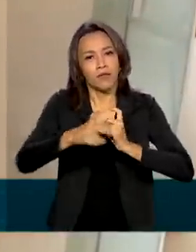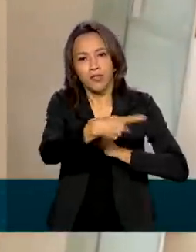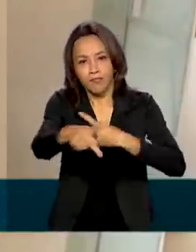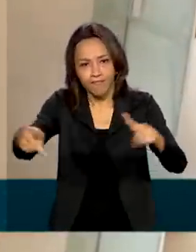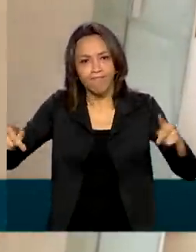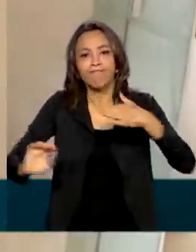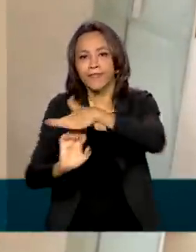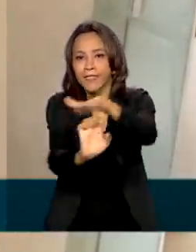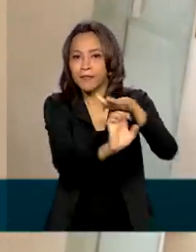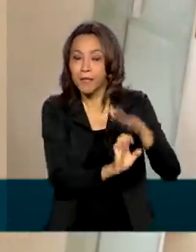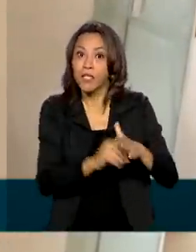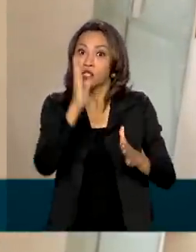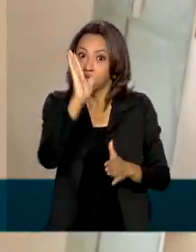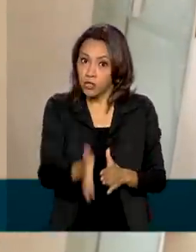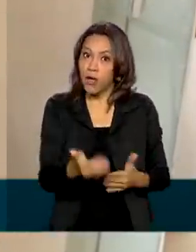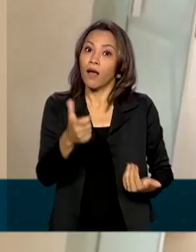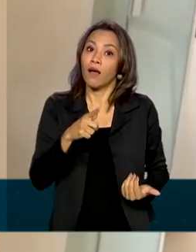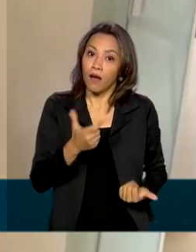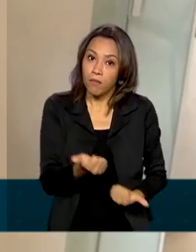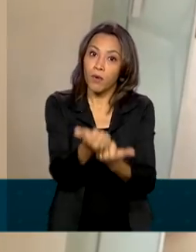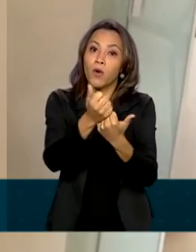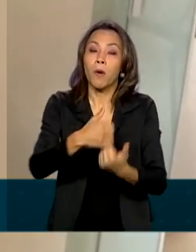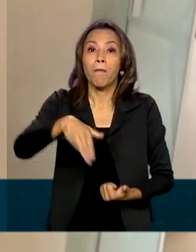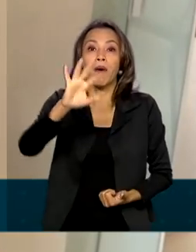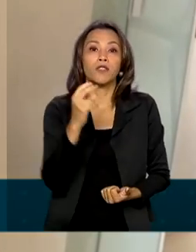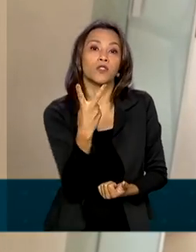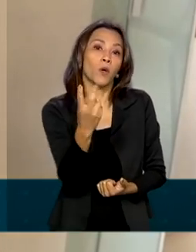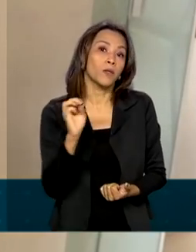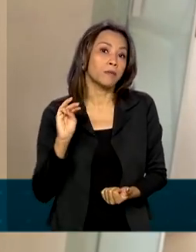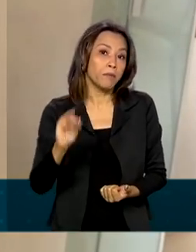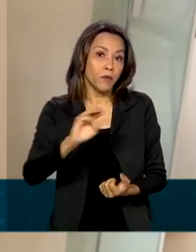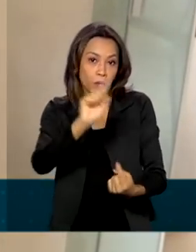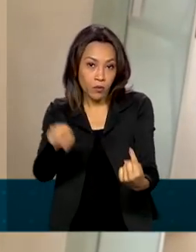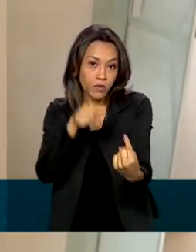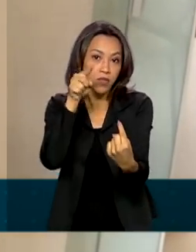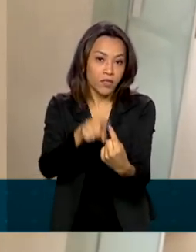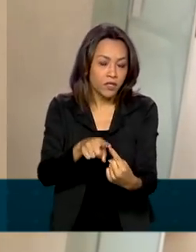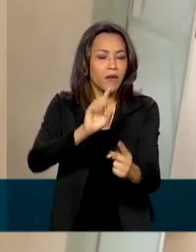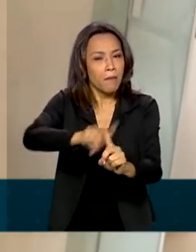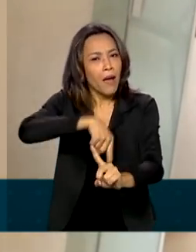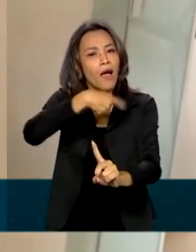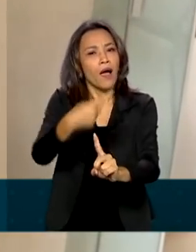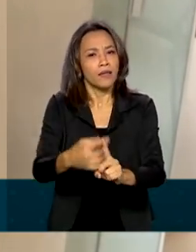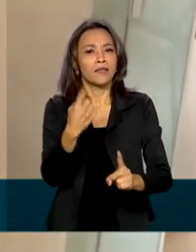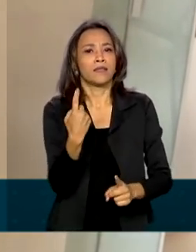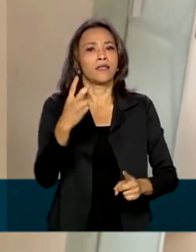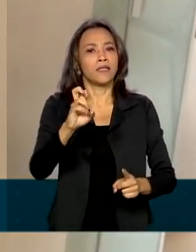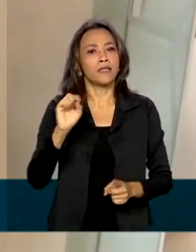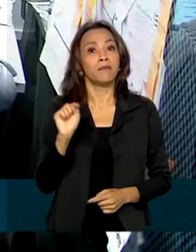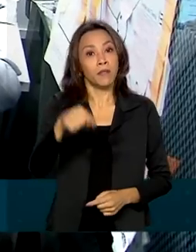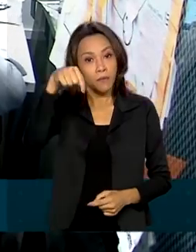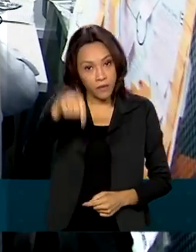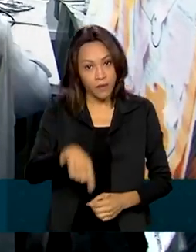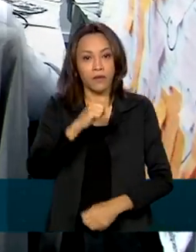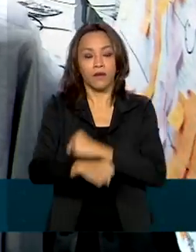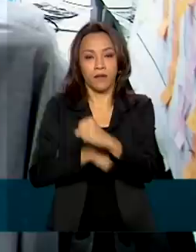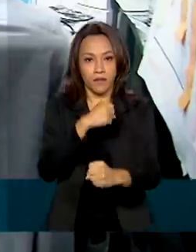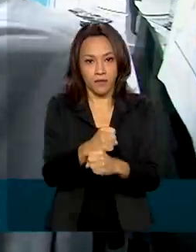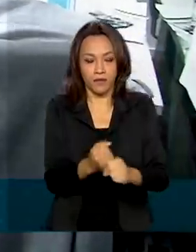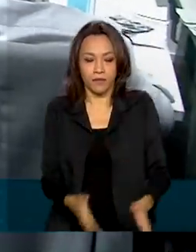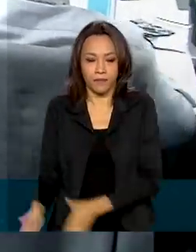já ajudou mais de 2 mil empreendimentos e tem a meta de atender mais 15 mil só este ano. A